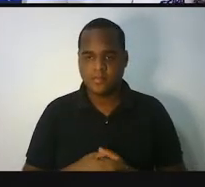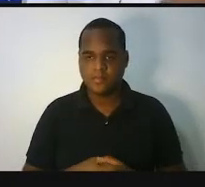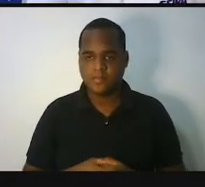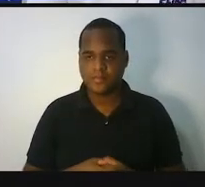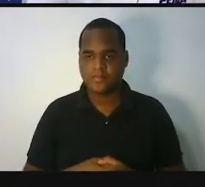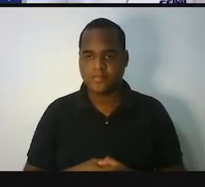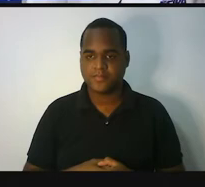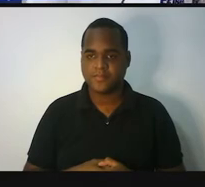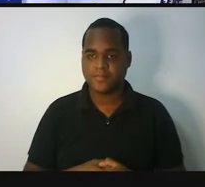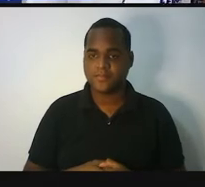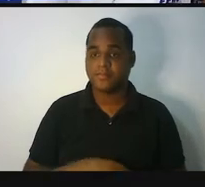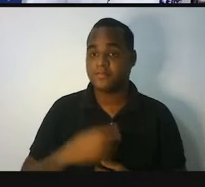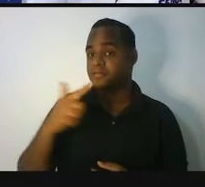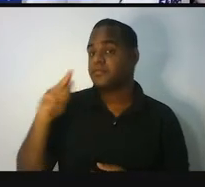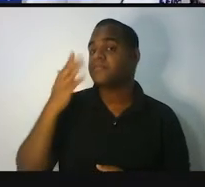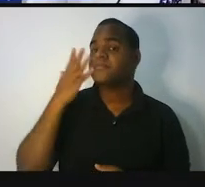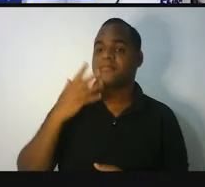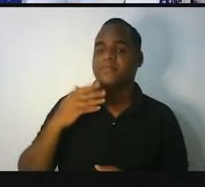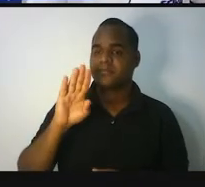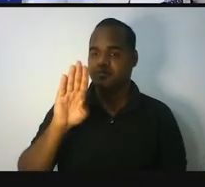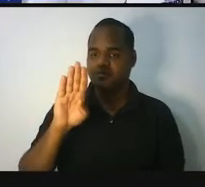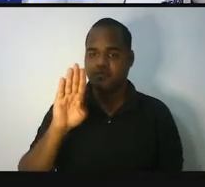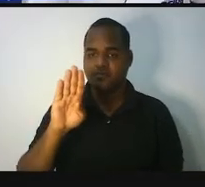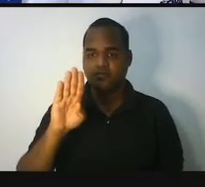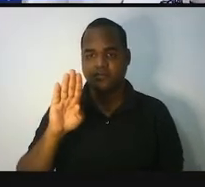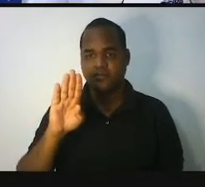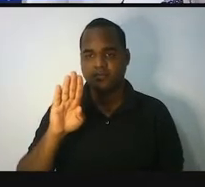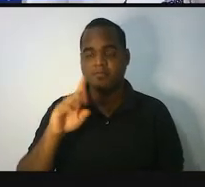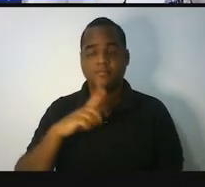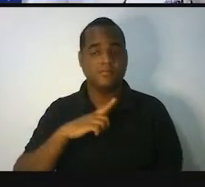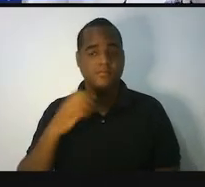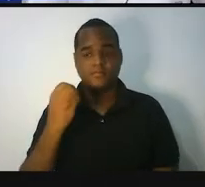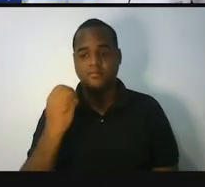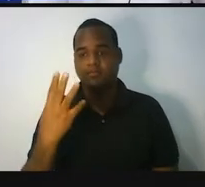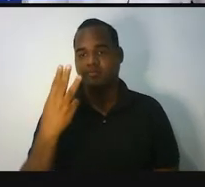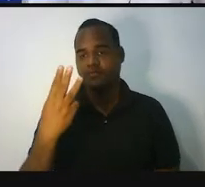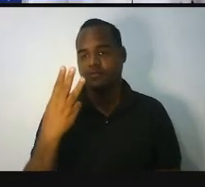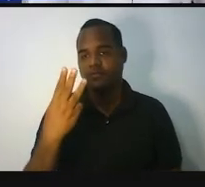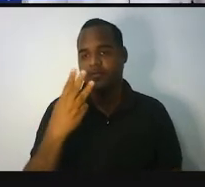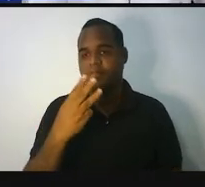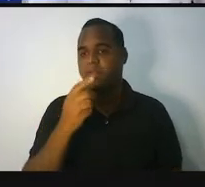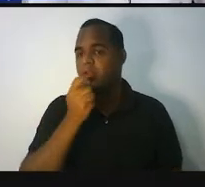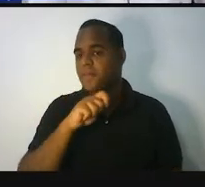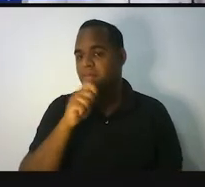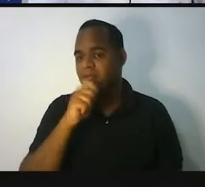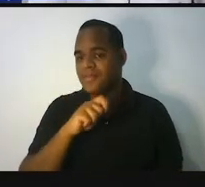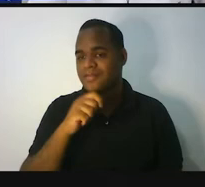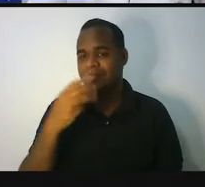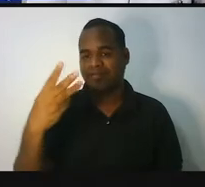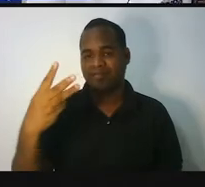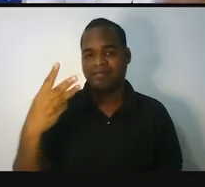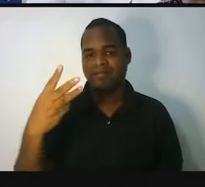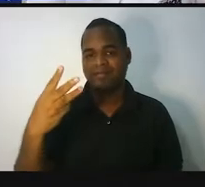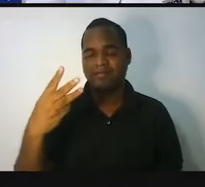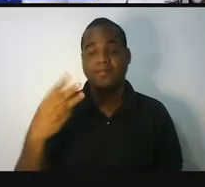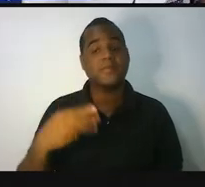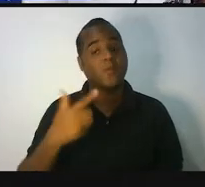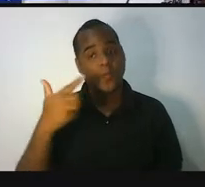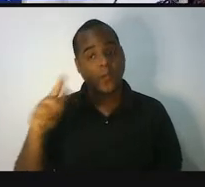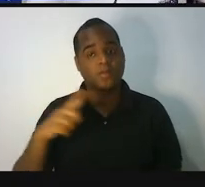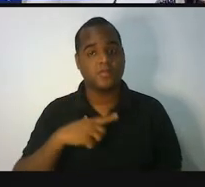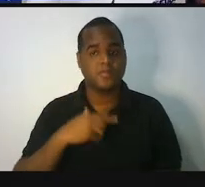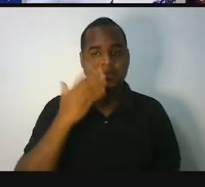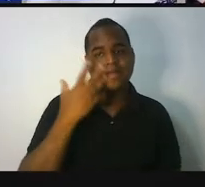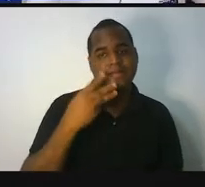Para uma outra criança que eu estou chamando de criança B, eu dei três pirulitos. E para uma